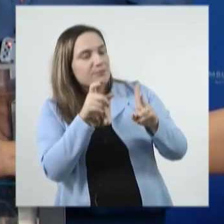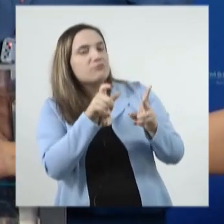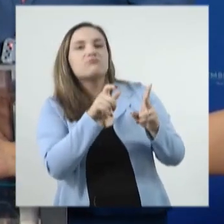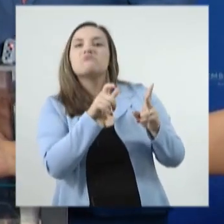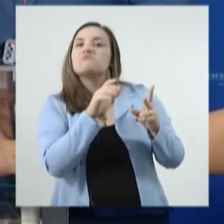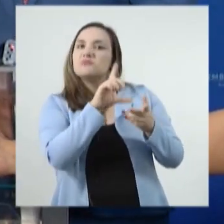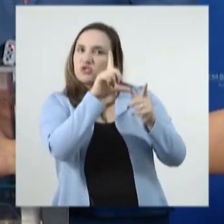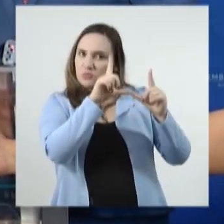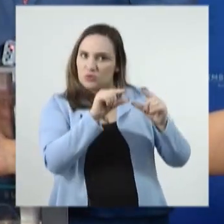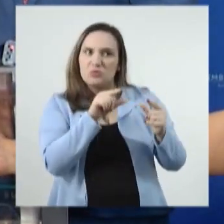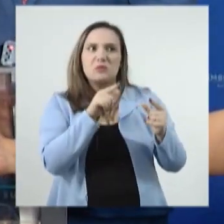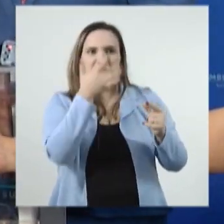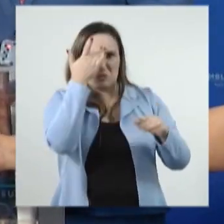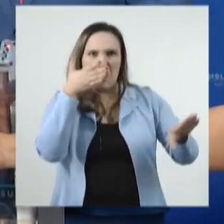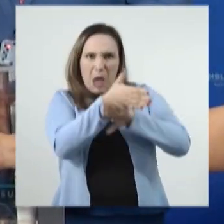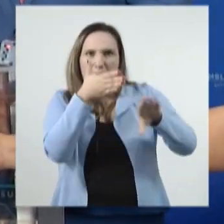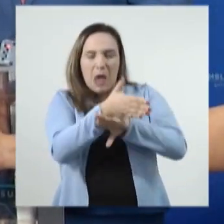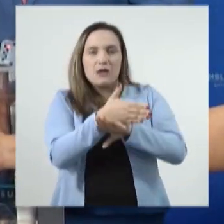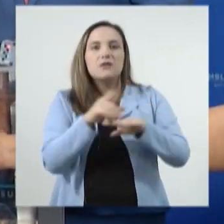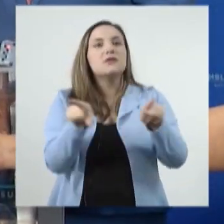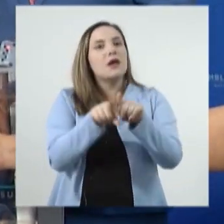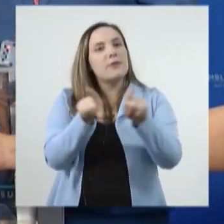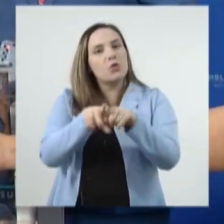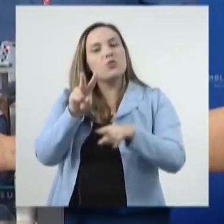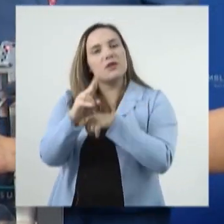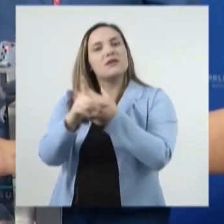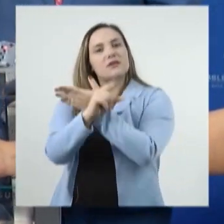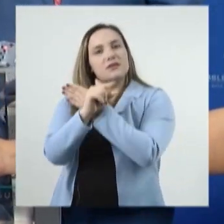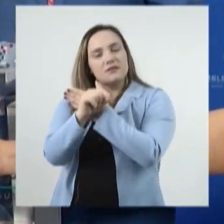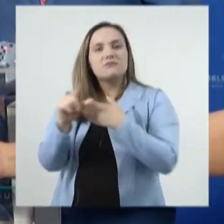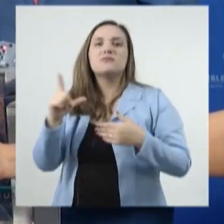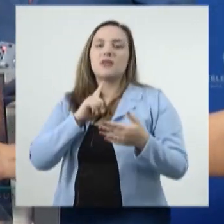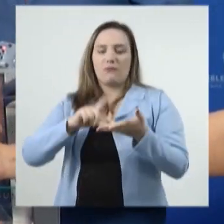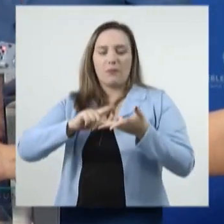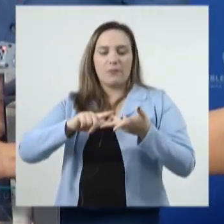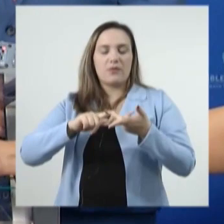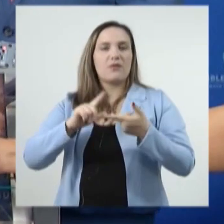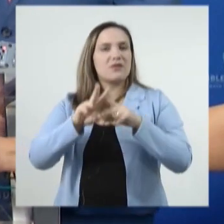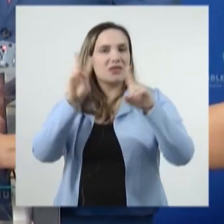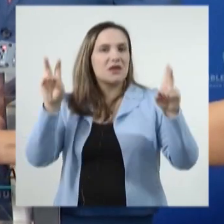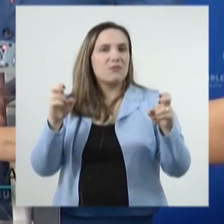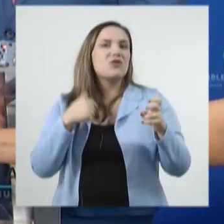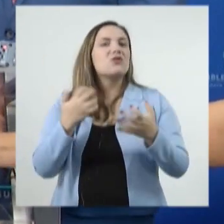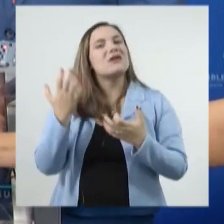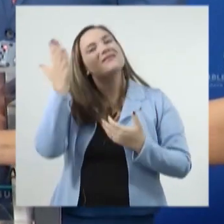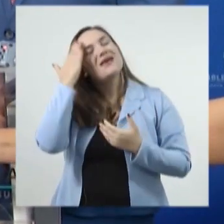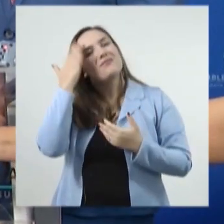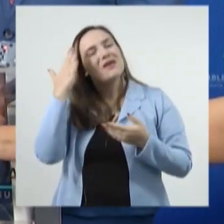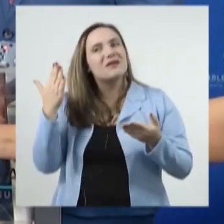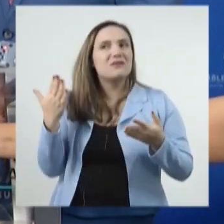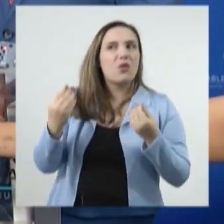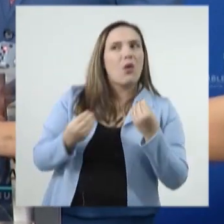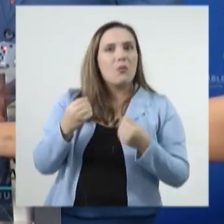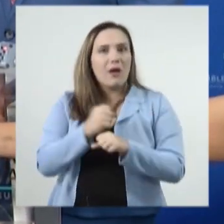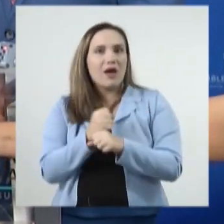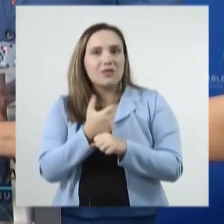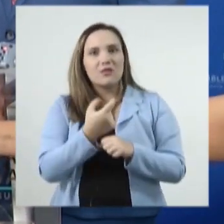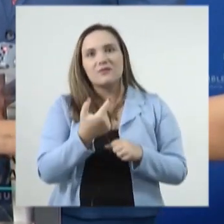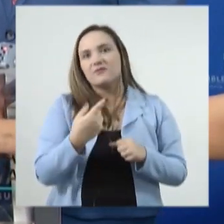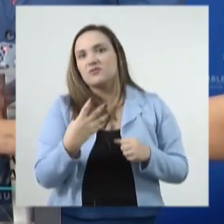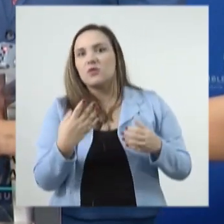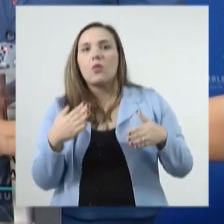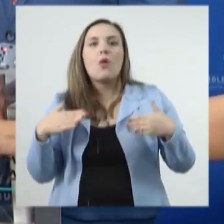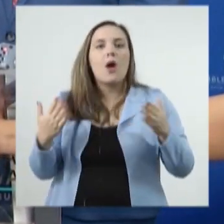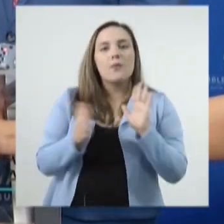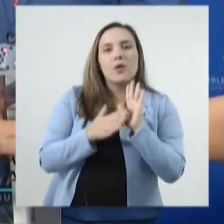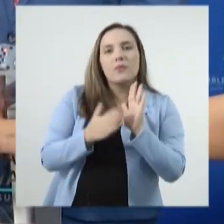sustentabilidade, a preservação do Pantanal, vários temas foram tratados na sua mensagem, e a gente quer saber o tom, então, desse ano, como que vai